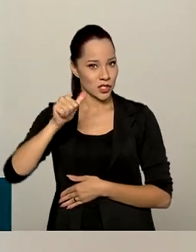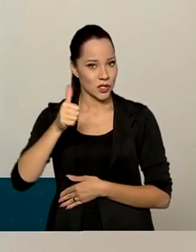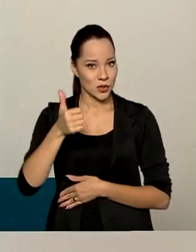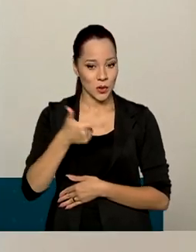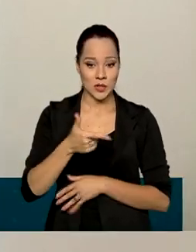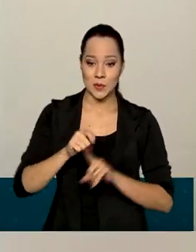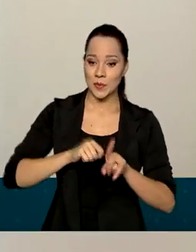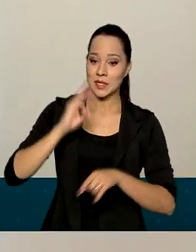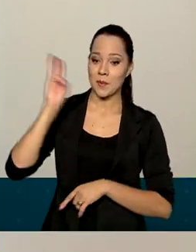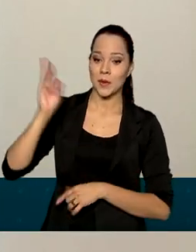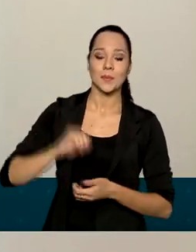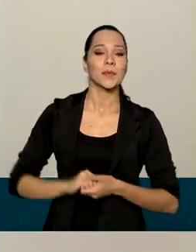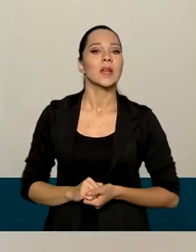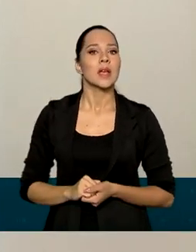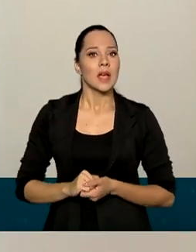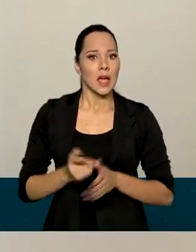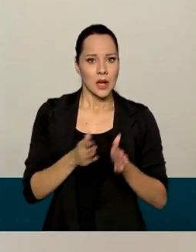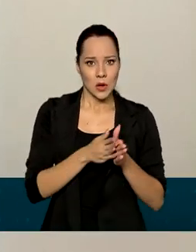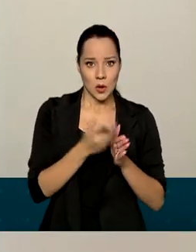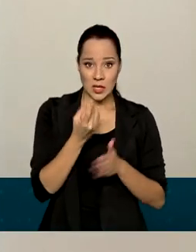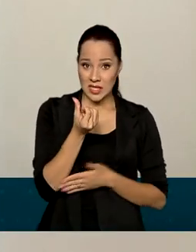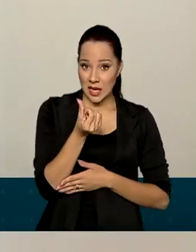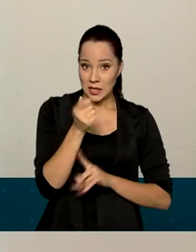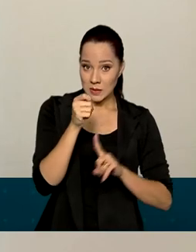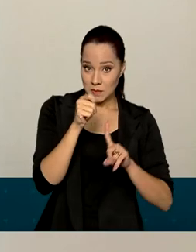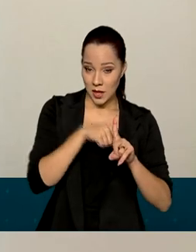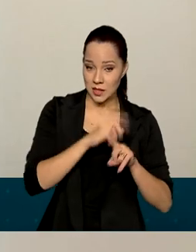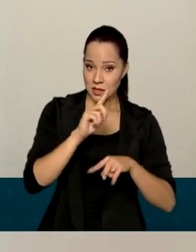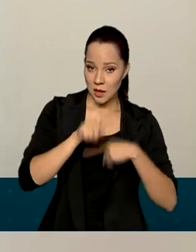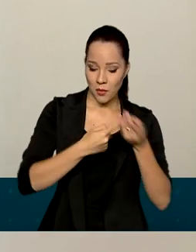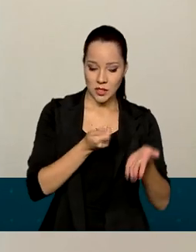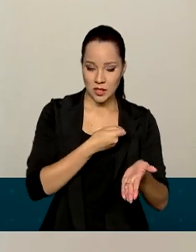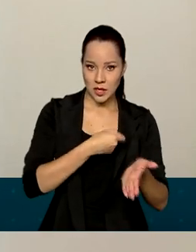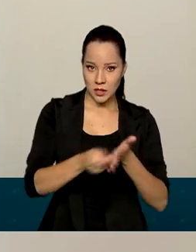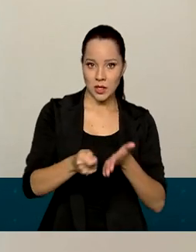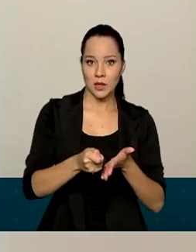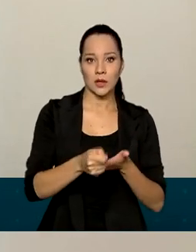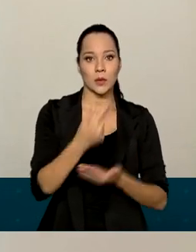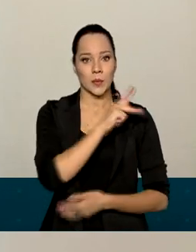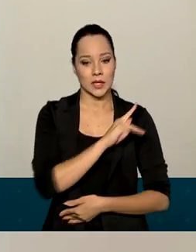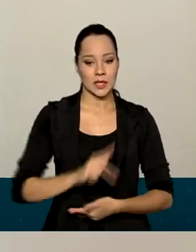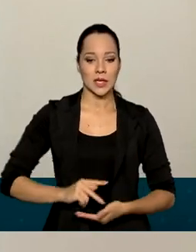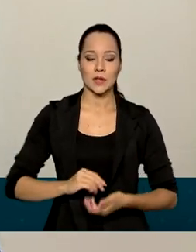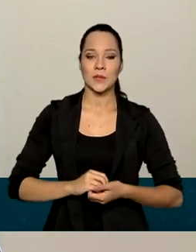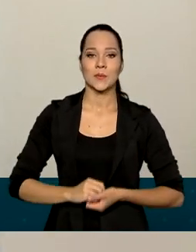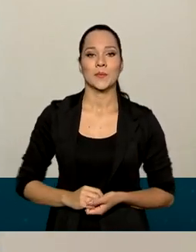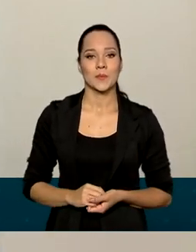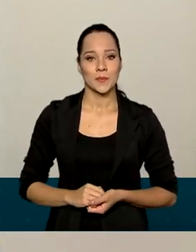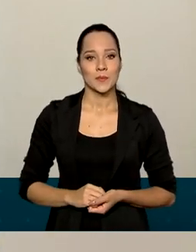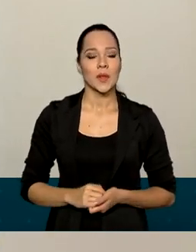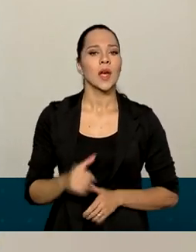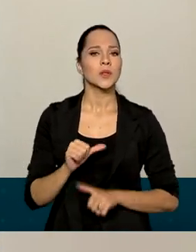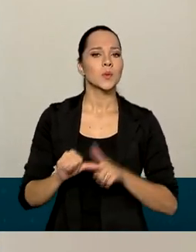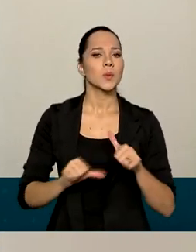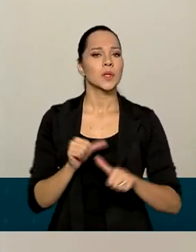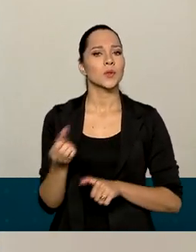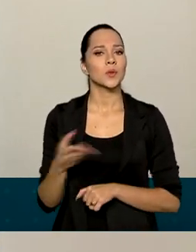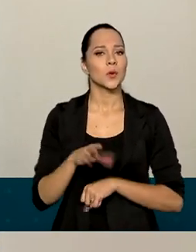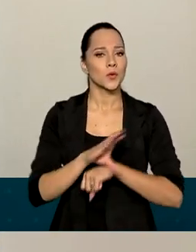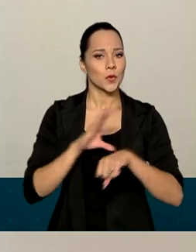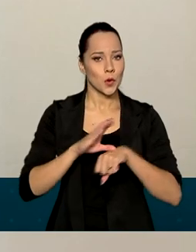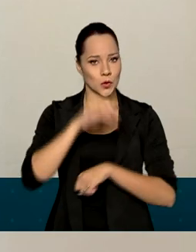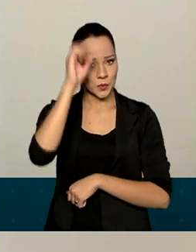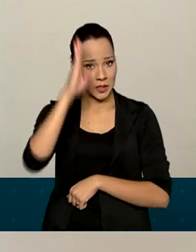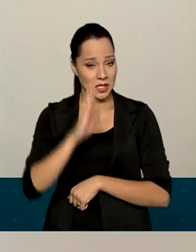Ele entrou em vigor seis meses após a sanção do presidente da República, que foi em 13 de outubro de 2020. As mudanças do novo Código